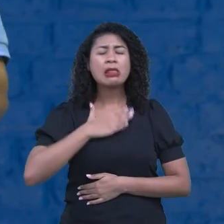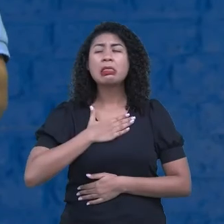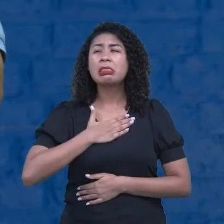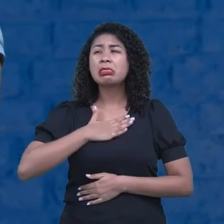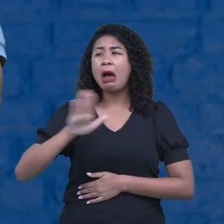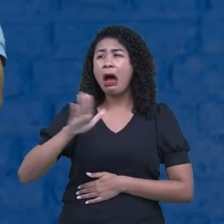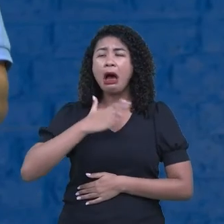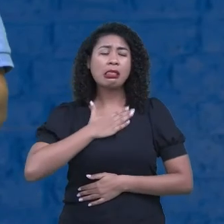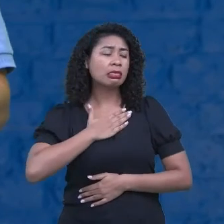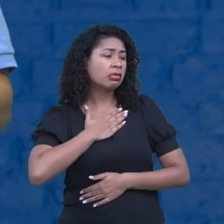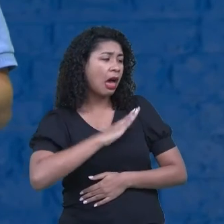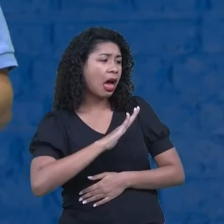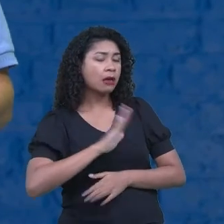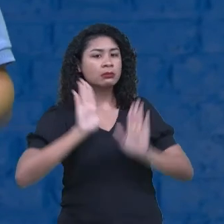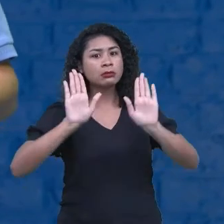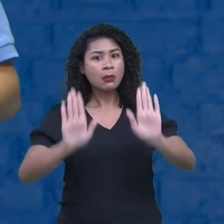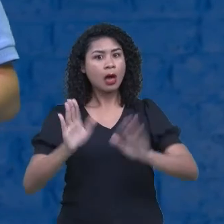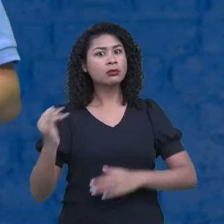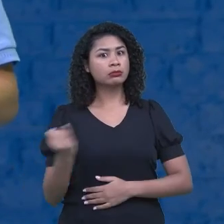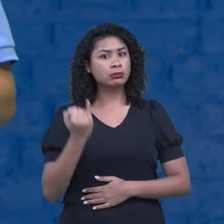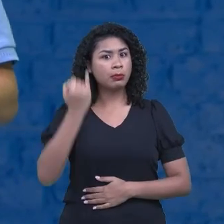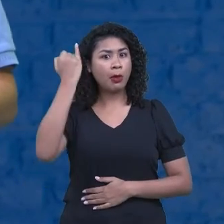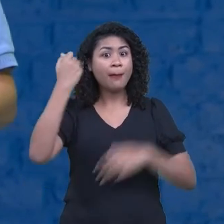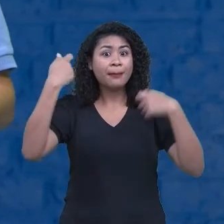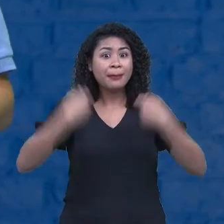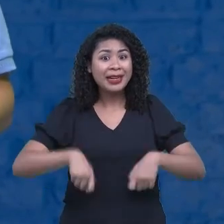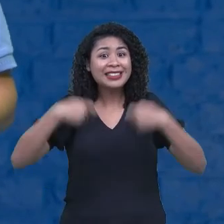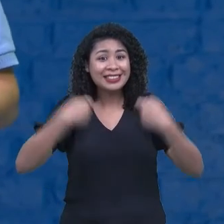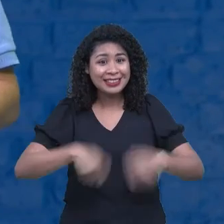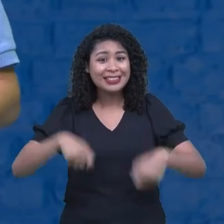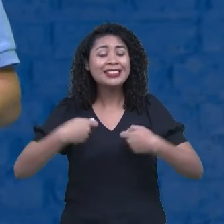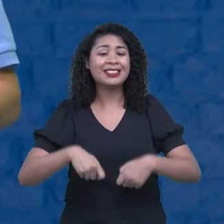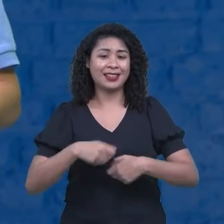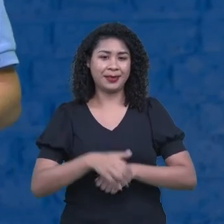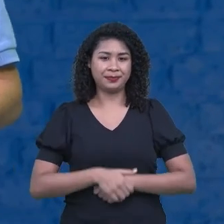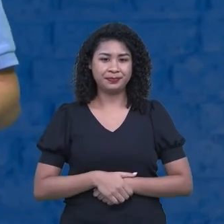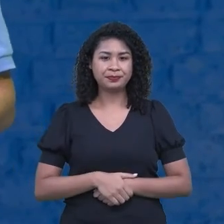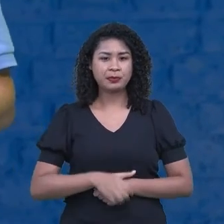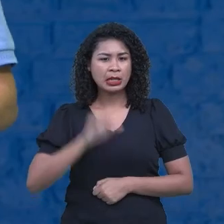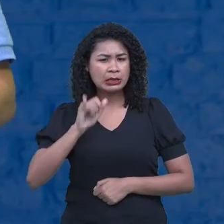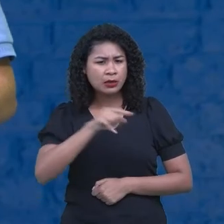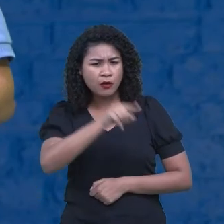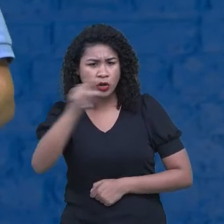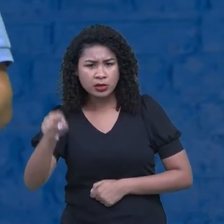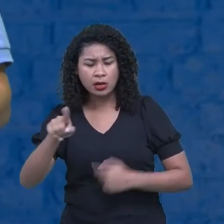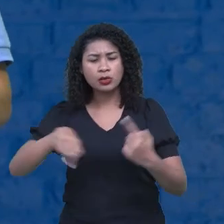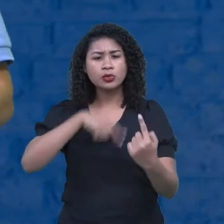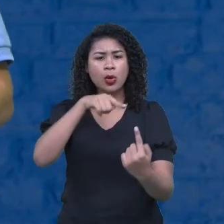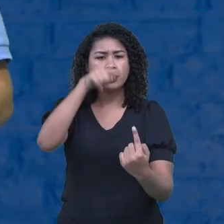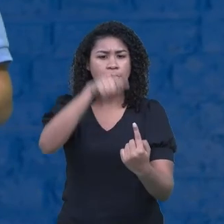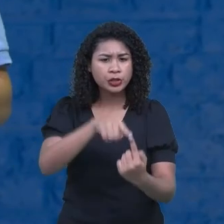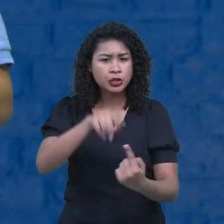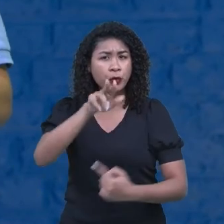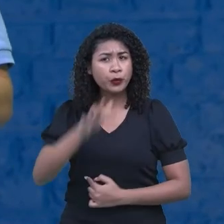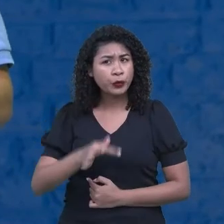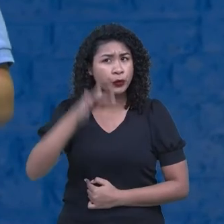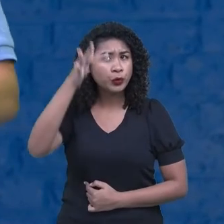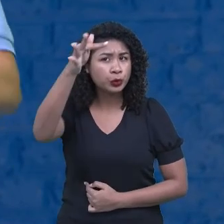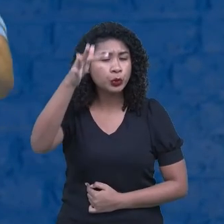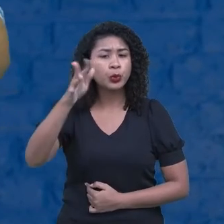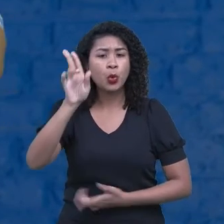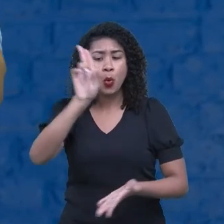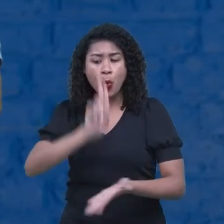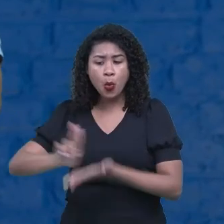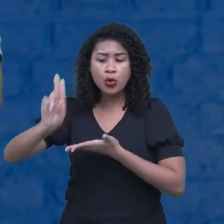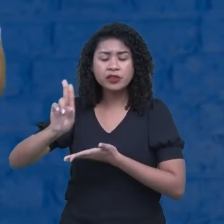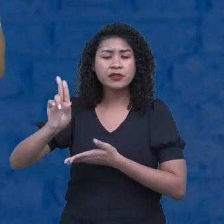necessário. Então, se faz parte do meu projeto de vida cursar uma universidade, eu vou ter que ler muito, eu vou ter que estudar. Mas para isso,